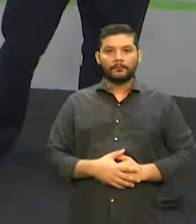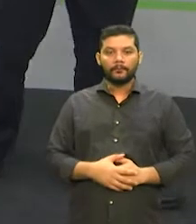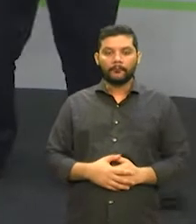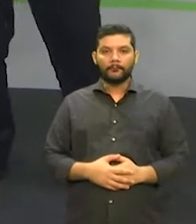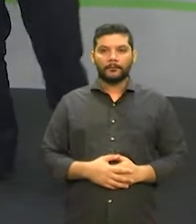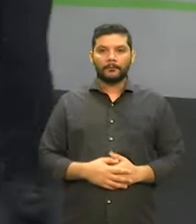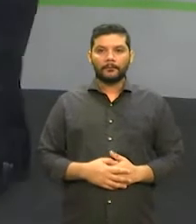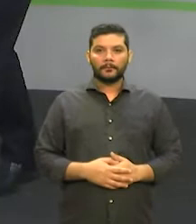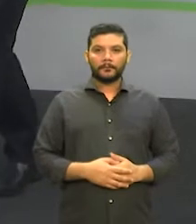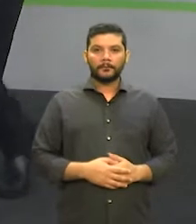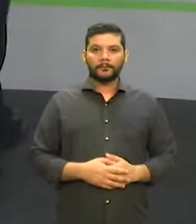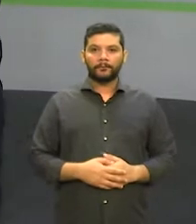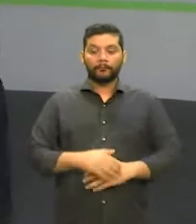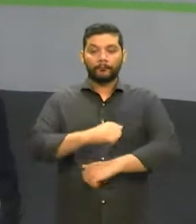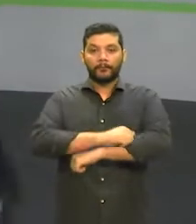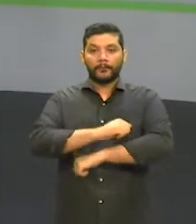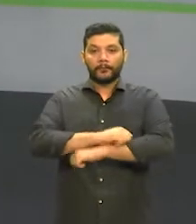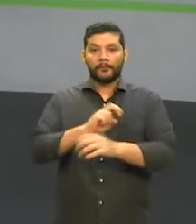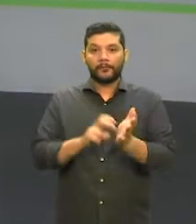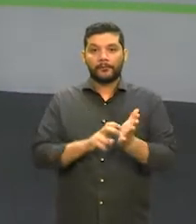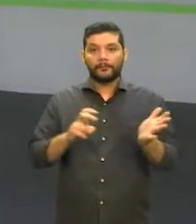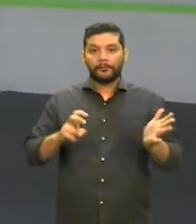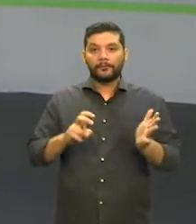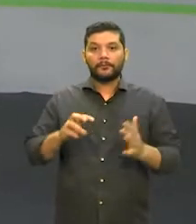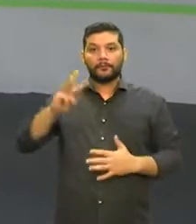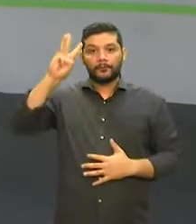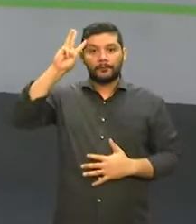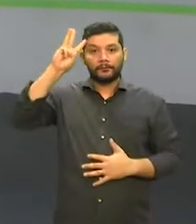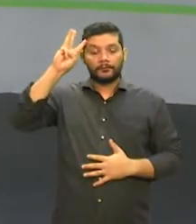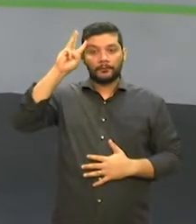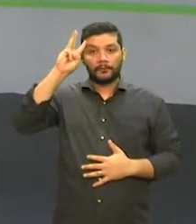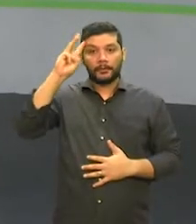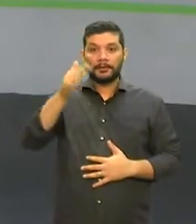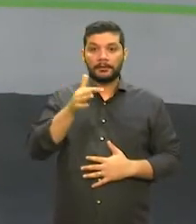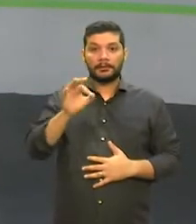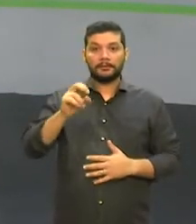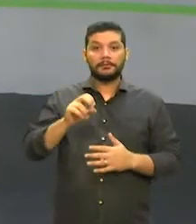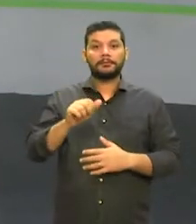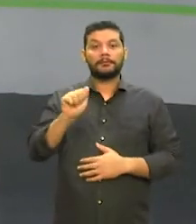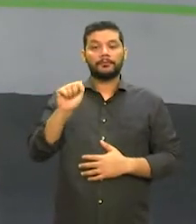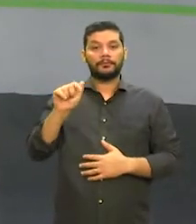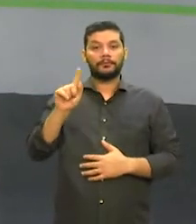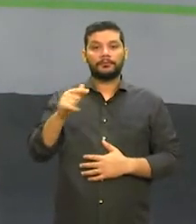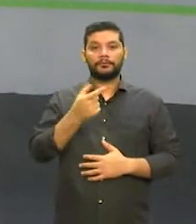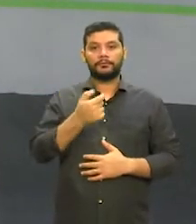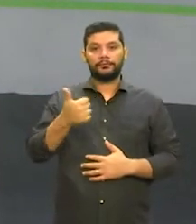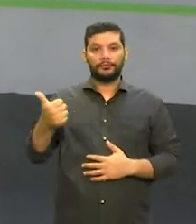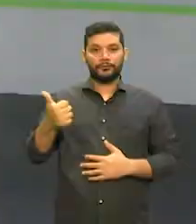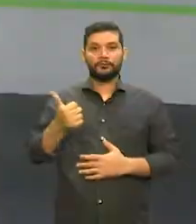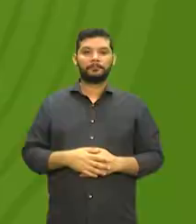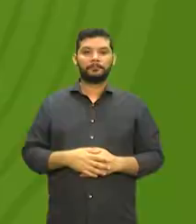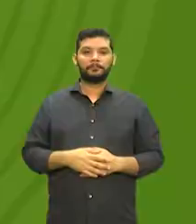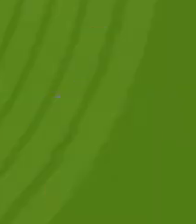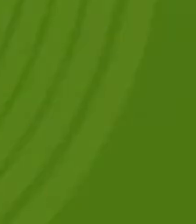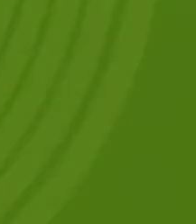O primeiro expediente desta terça-feira, 10 de agosto de 2021, já está no ar.